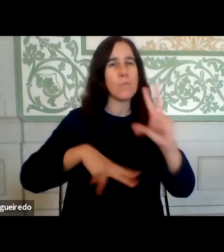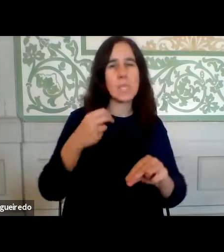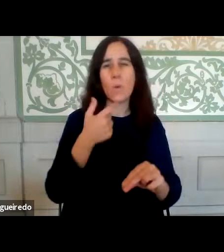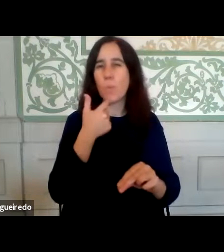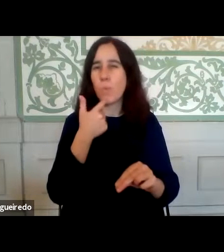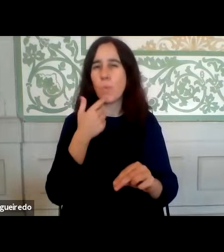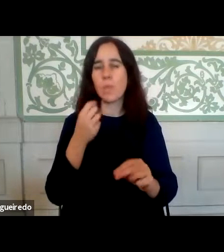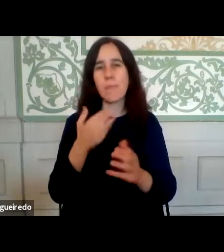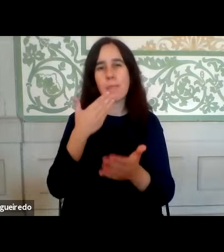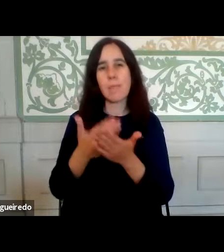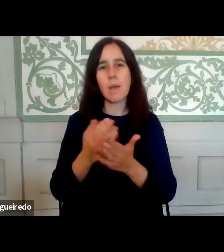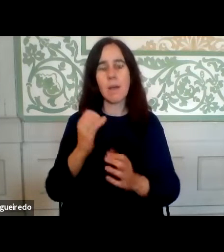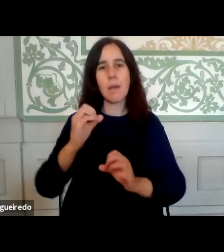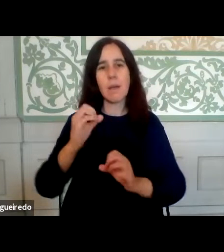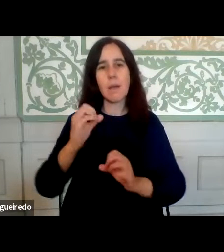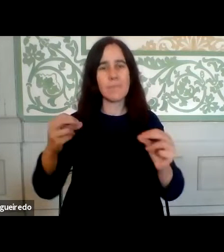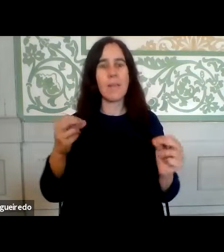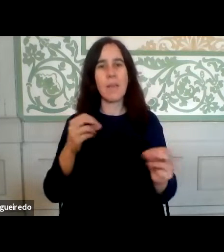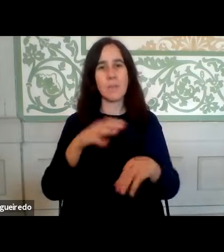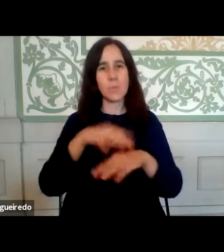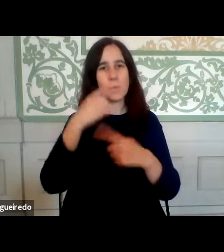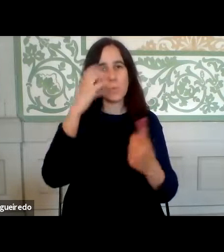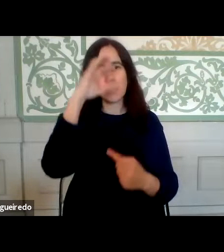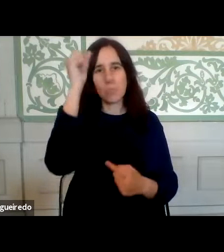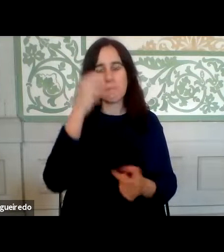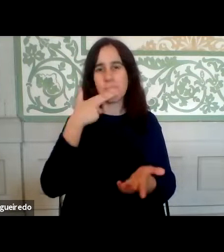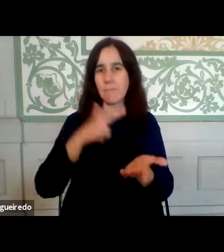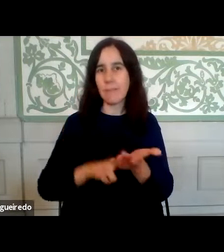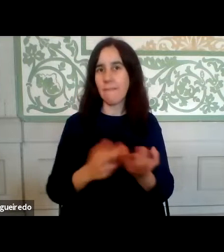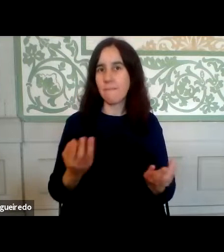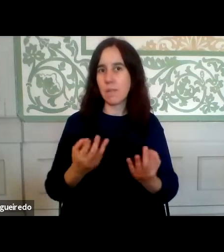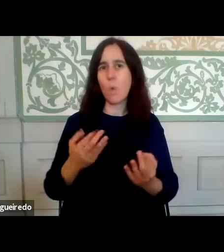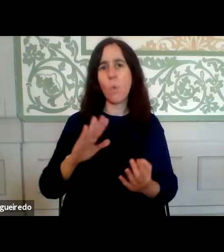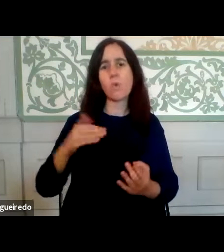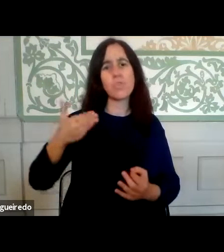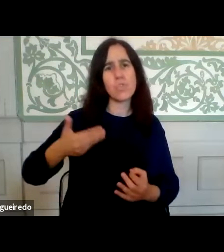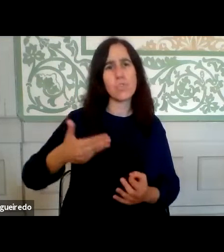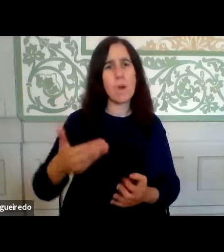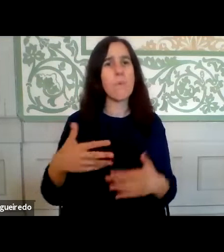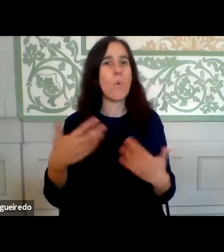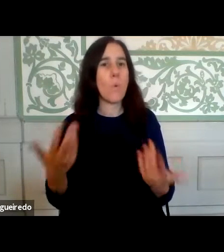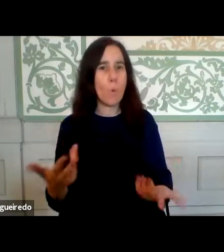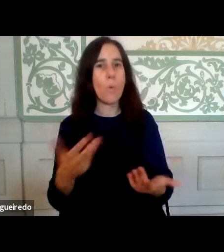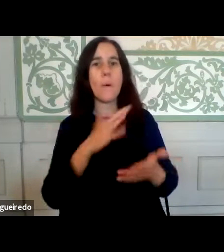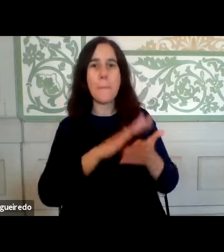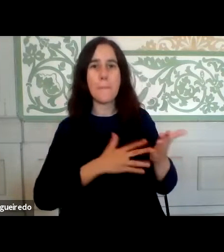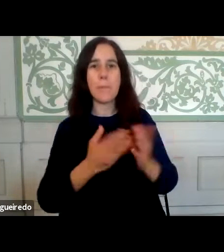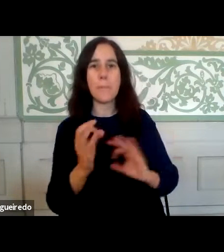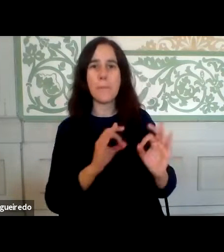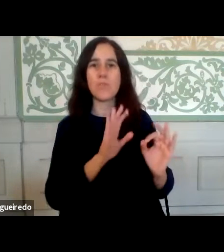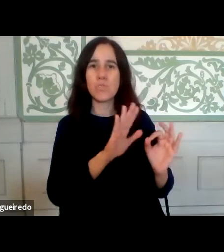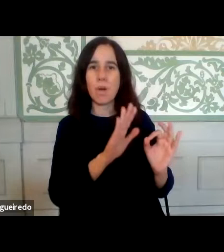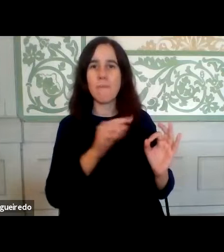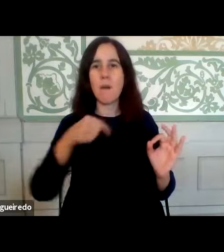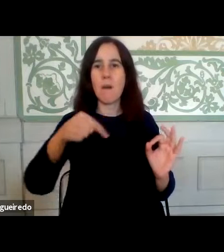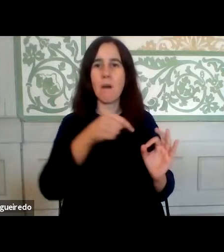de modernização da Administração Pública que, na verdade, ou já estavam em marcha, ou estavam planeados, alguns deles